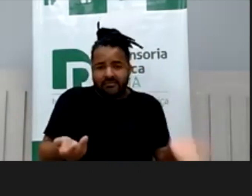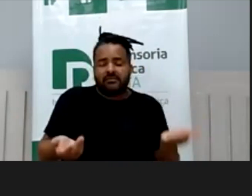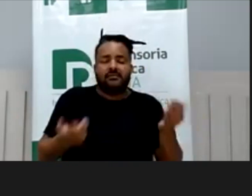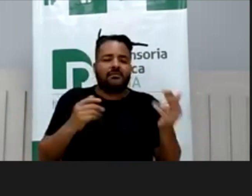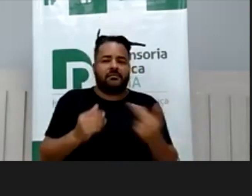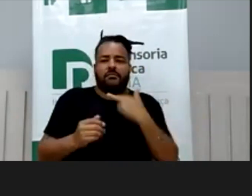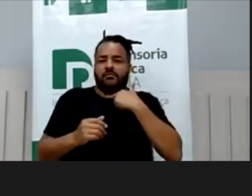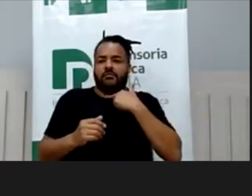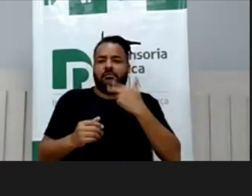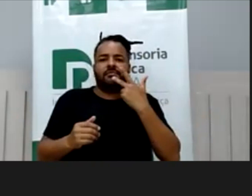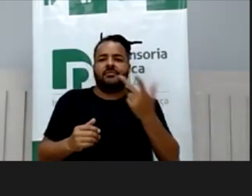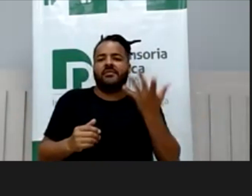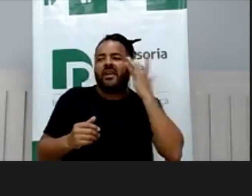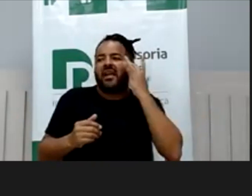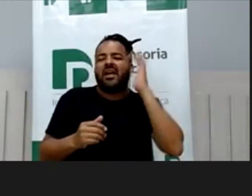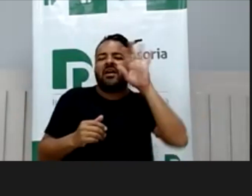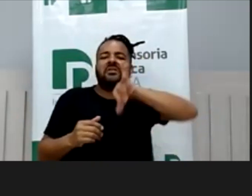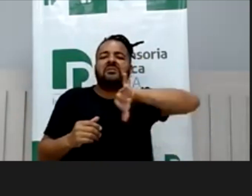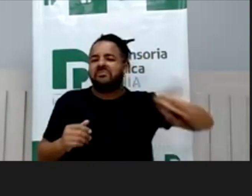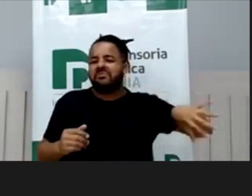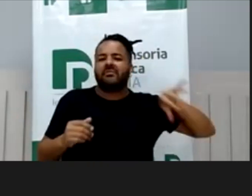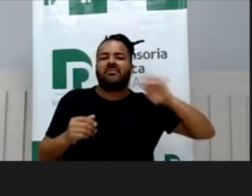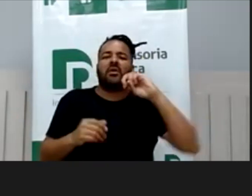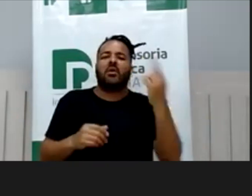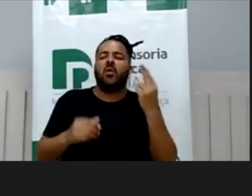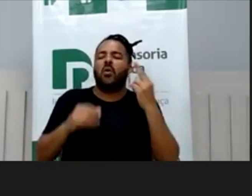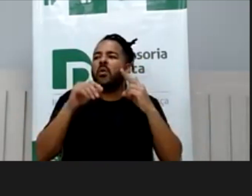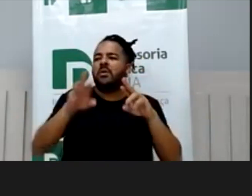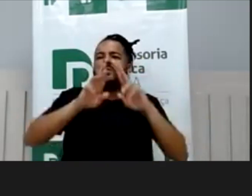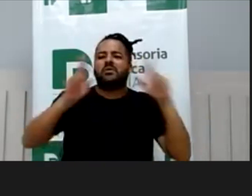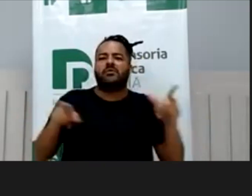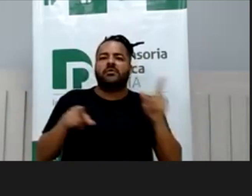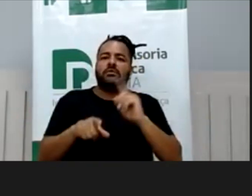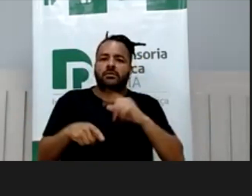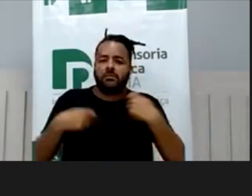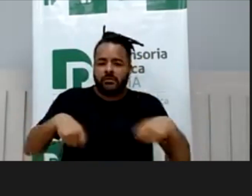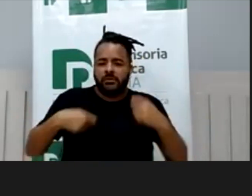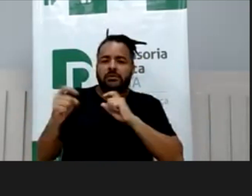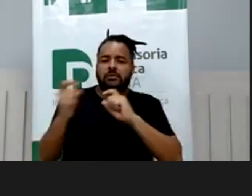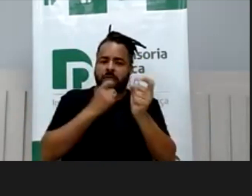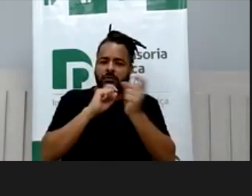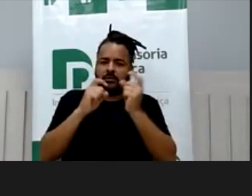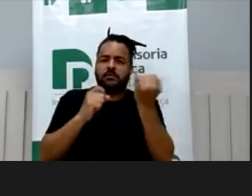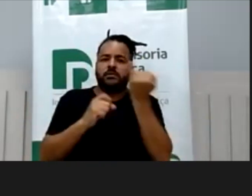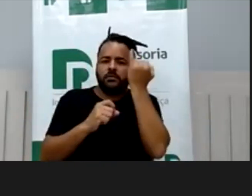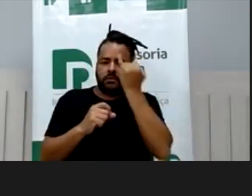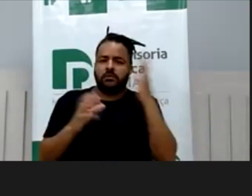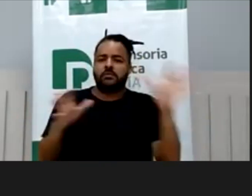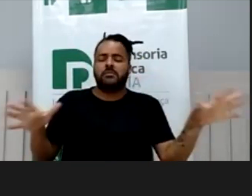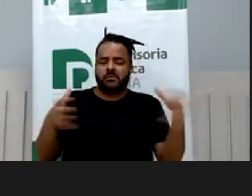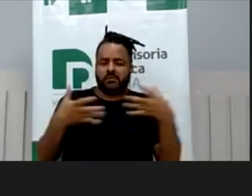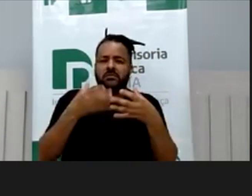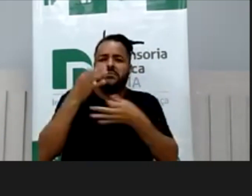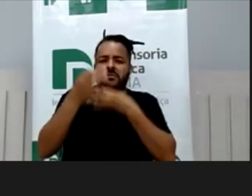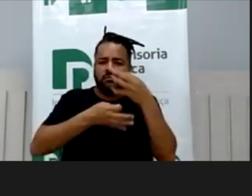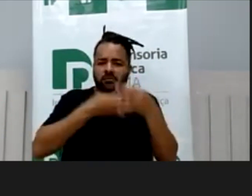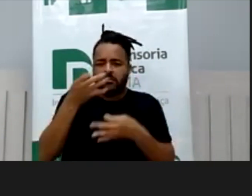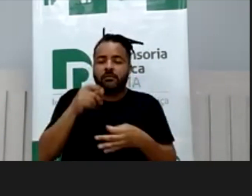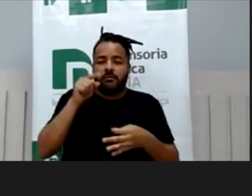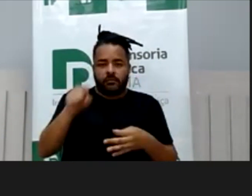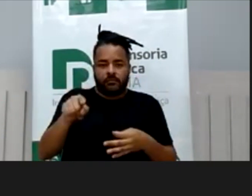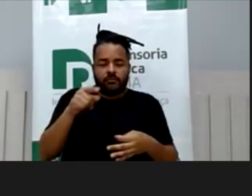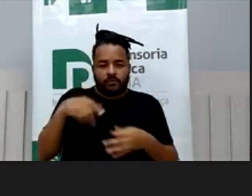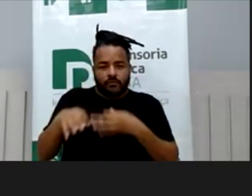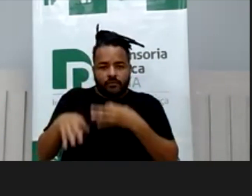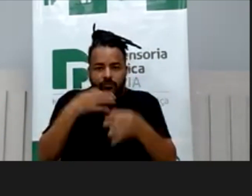não pode desconsiderar e não pode tratar diferentemente, tem que trazer para debate. A sua sugestão do Videl, falando das penalidades,